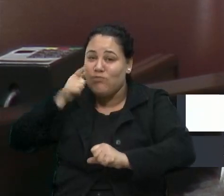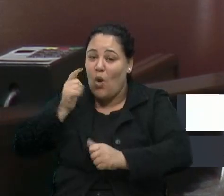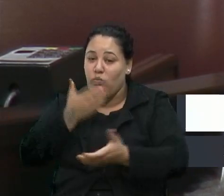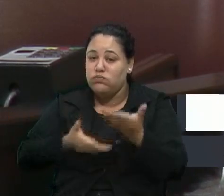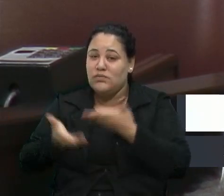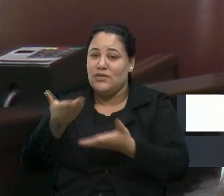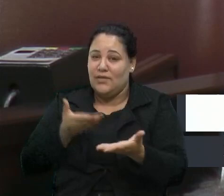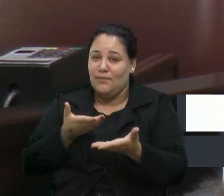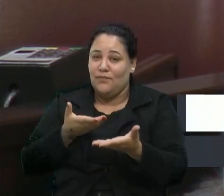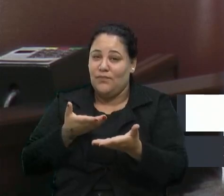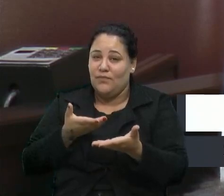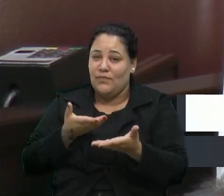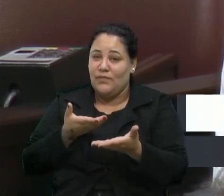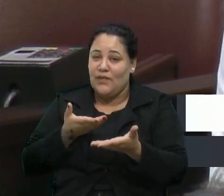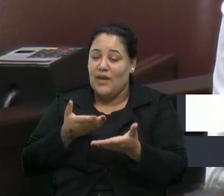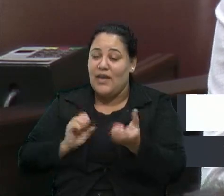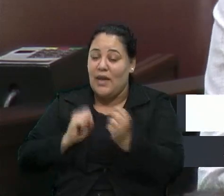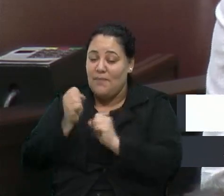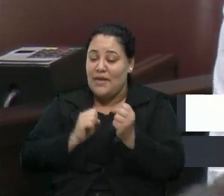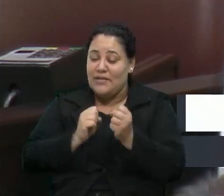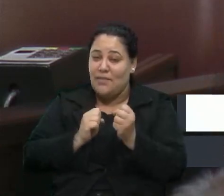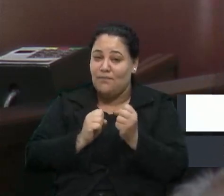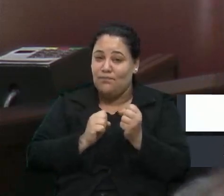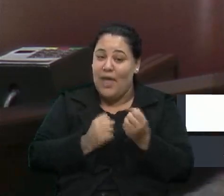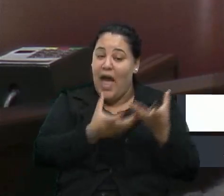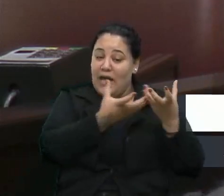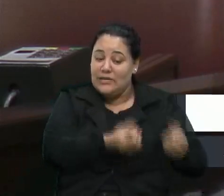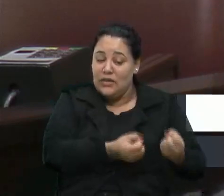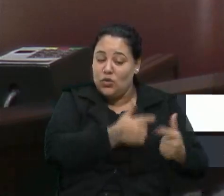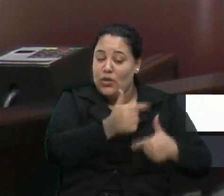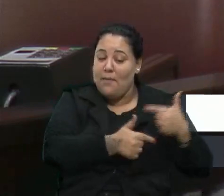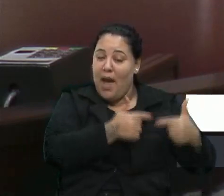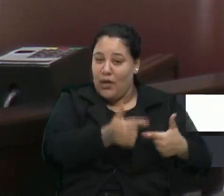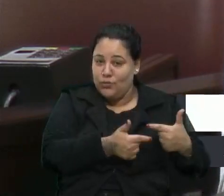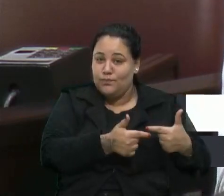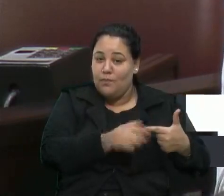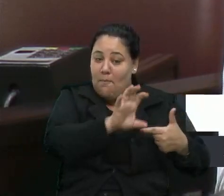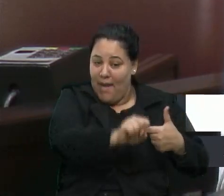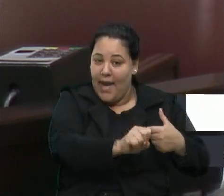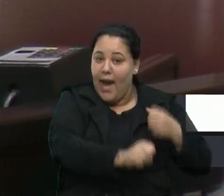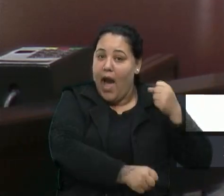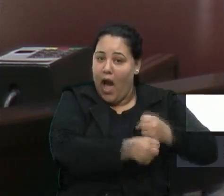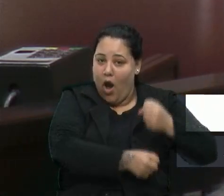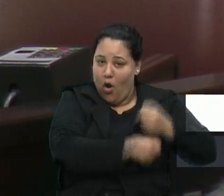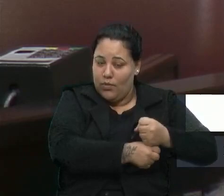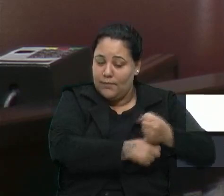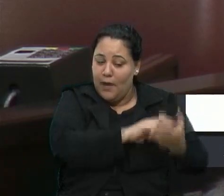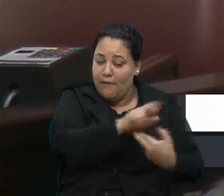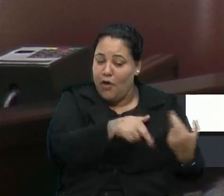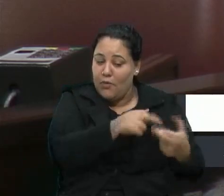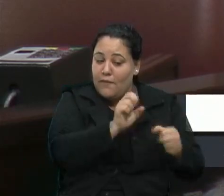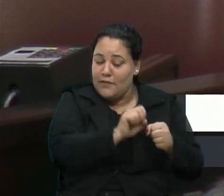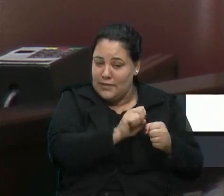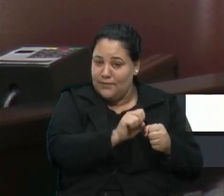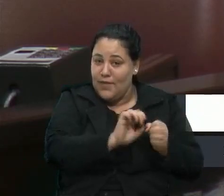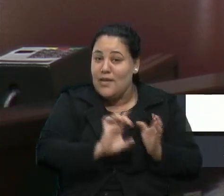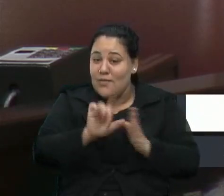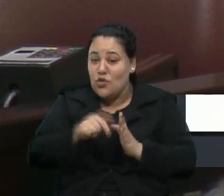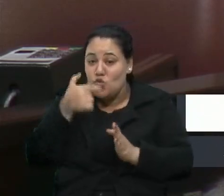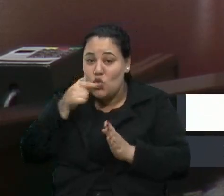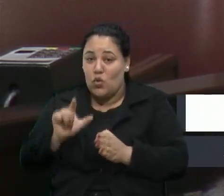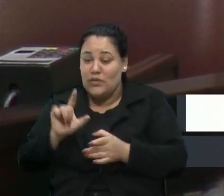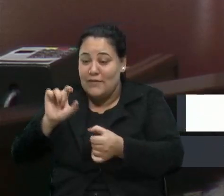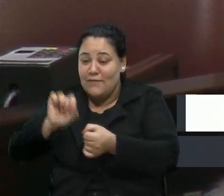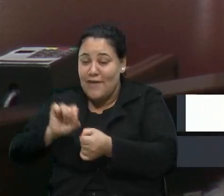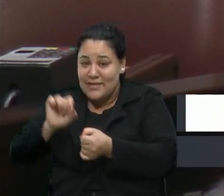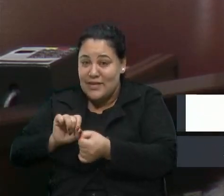elas aceitem no propósito de pegar a obra e poder fazer execução da mesma até